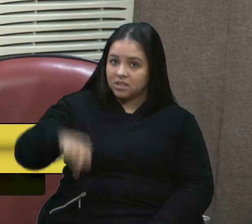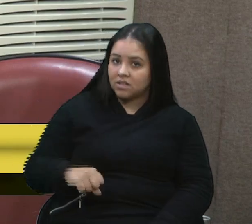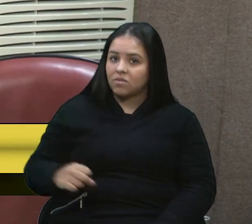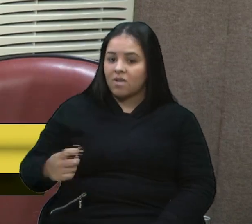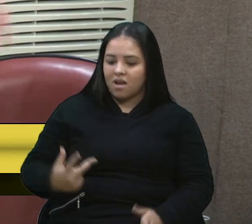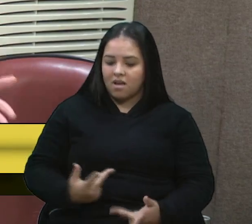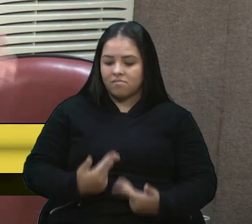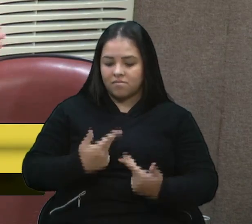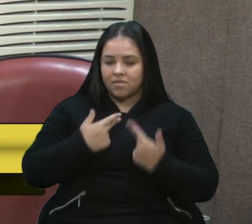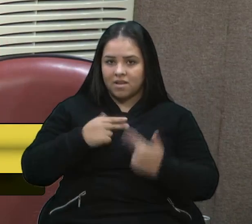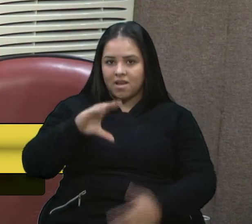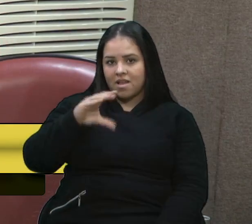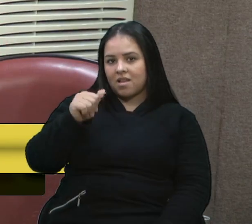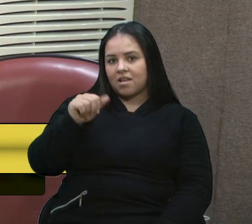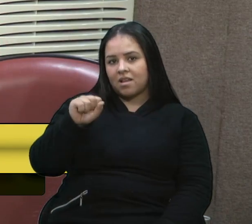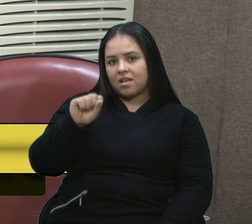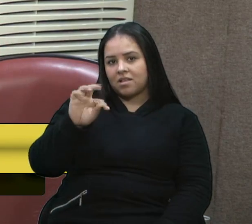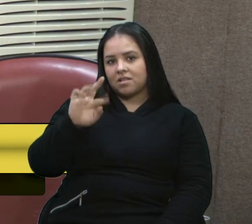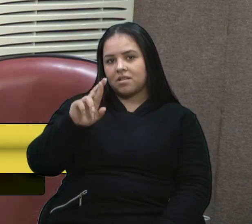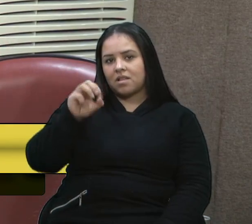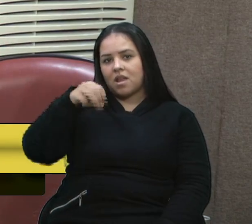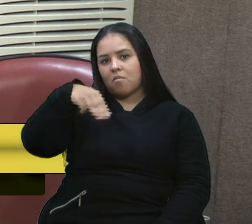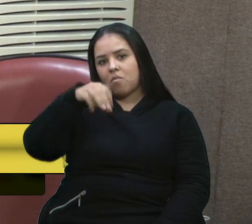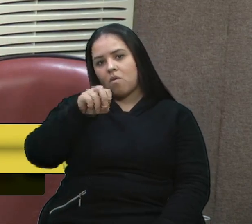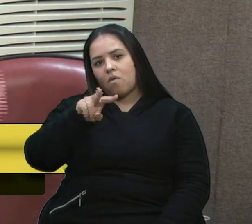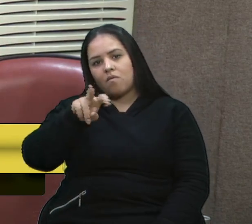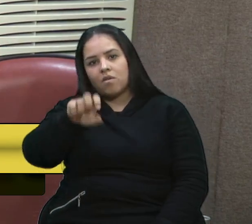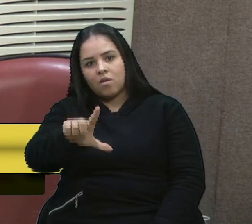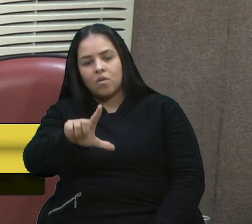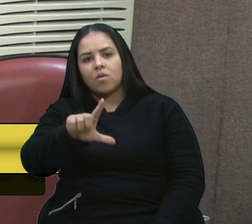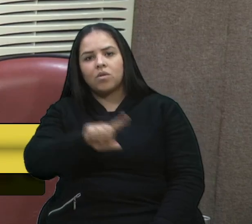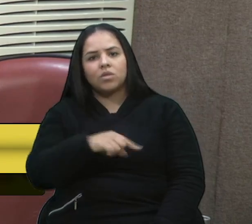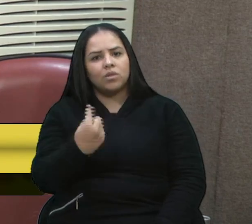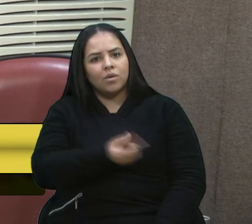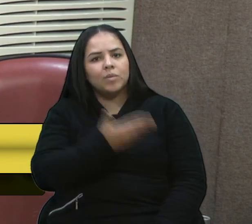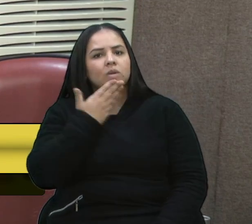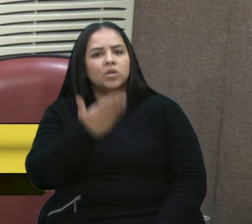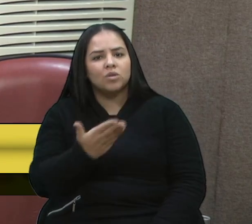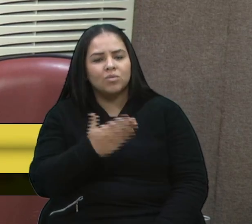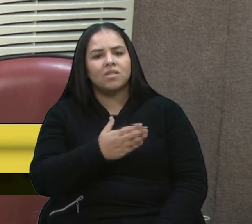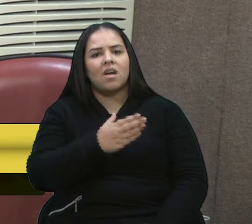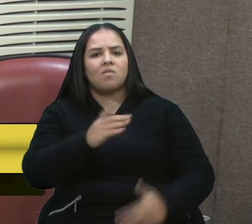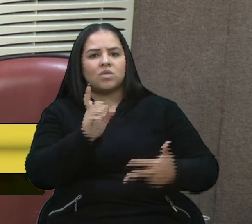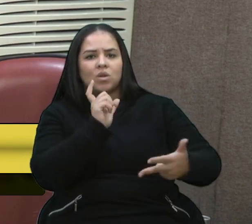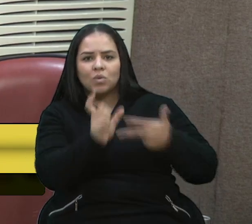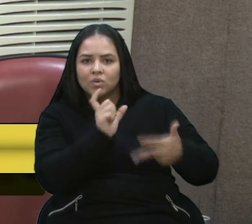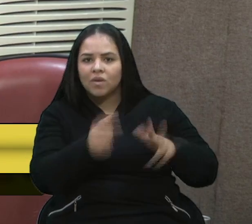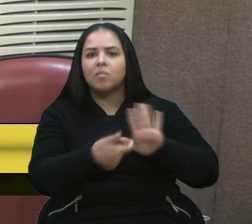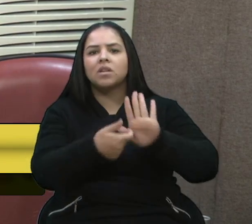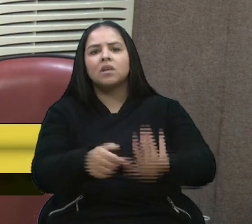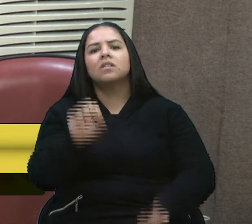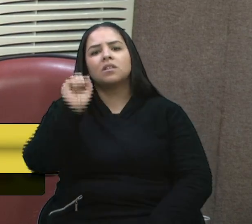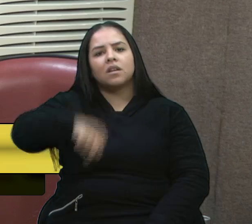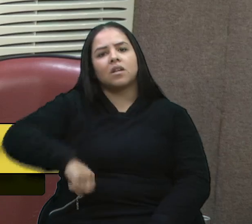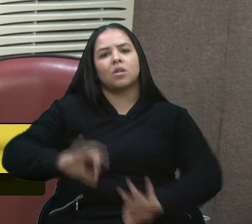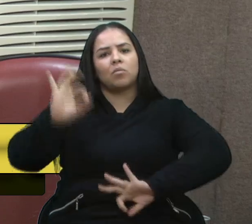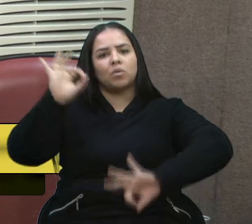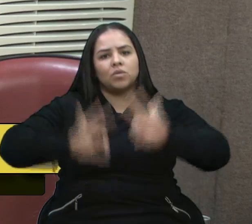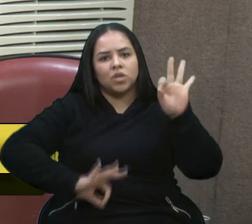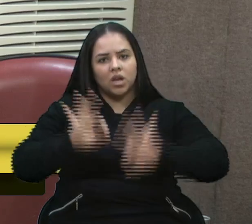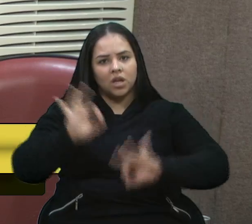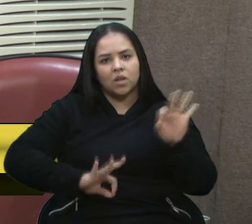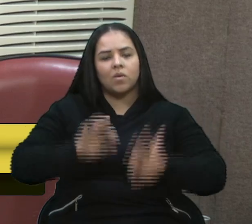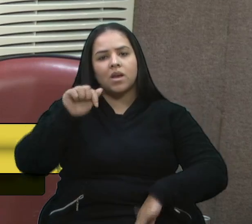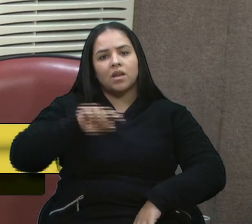deixo aqui, juntamente com os nobres pares, o pedido ao Executivo que apresente, então, este projeto a esta casa,